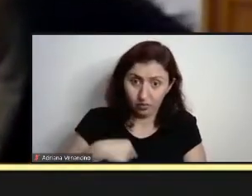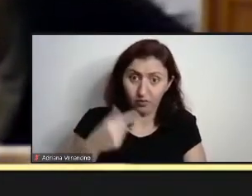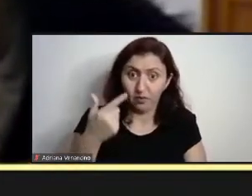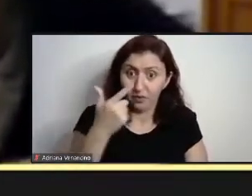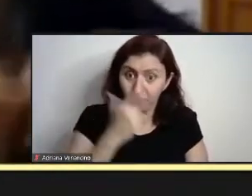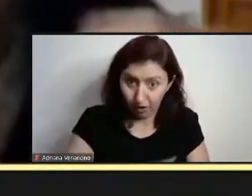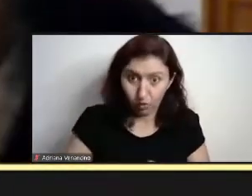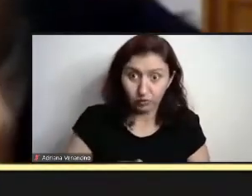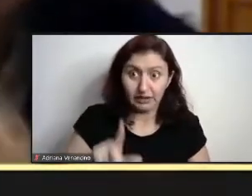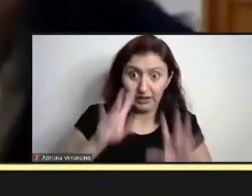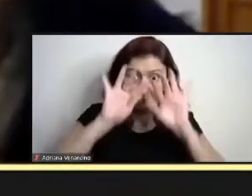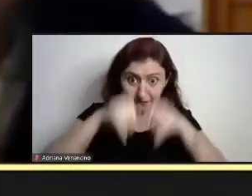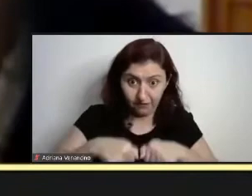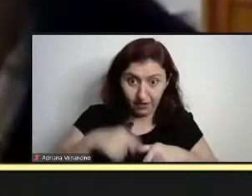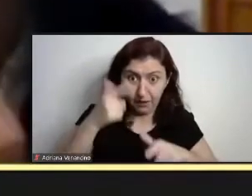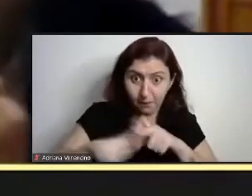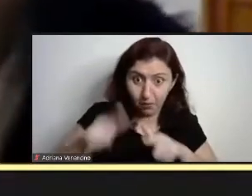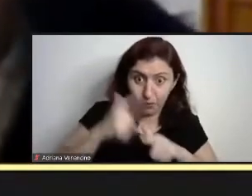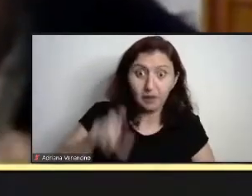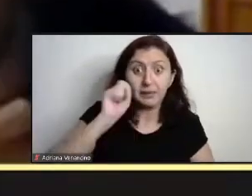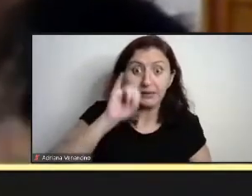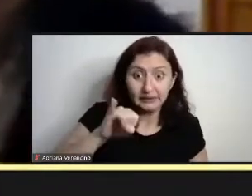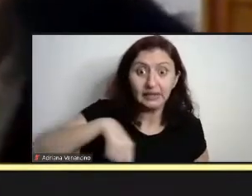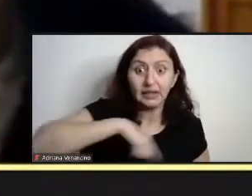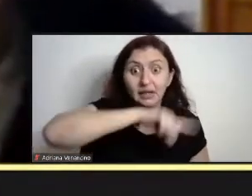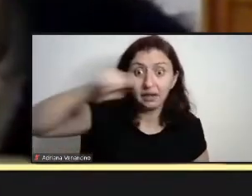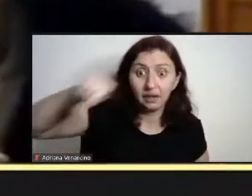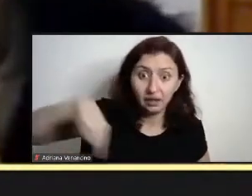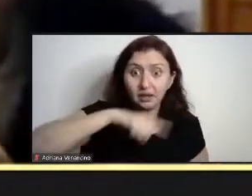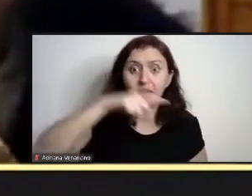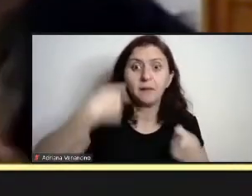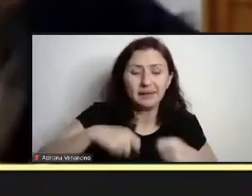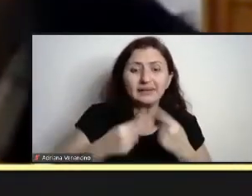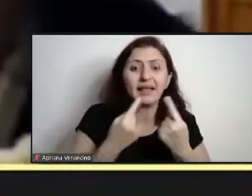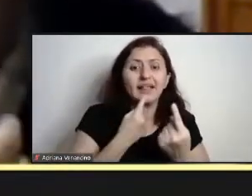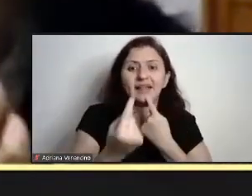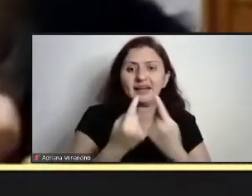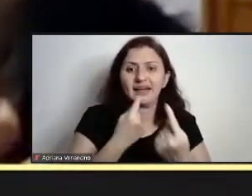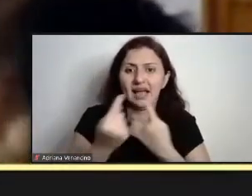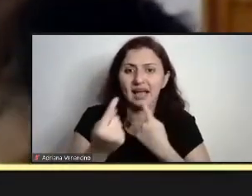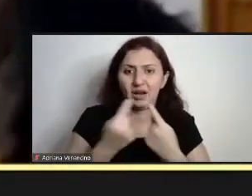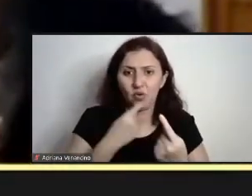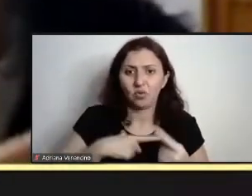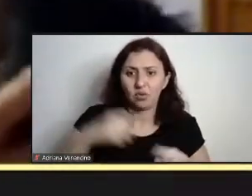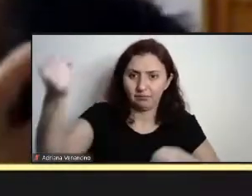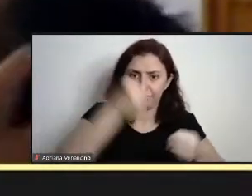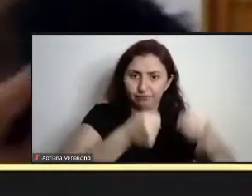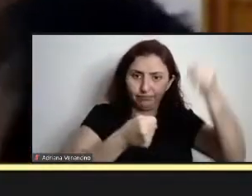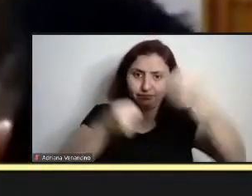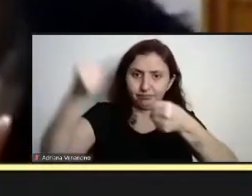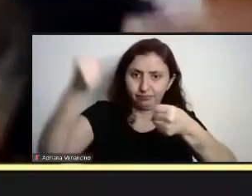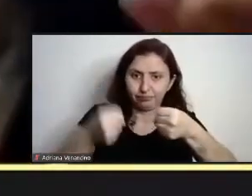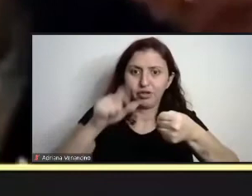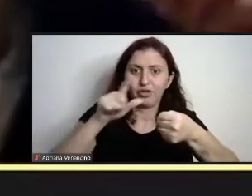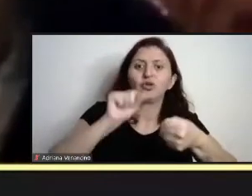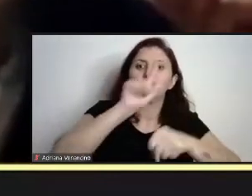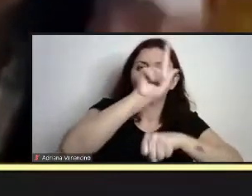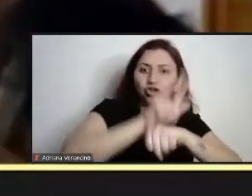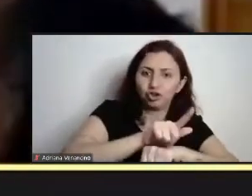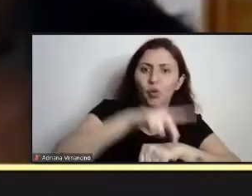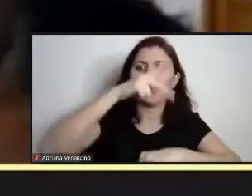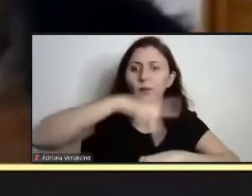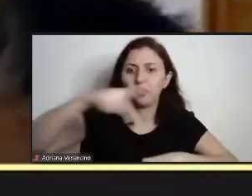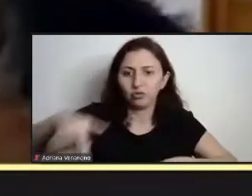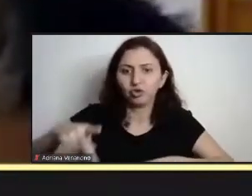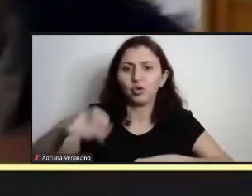da educação se a gente, de fato, fizer um diálogo que envolva o gestor, que envolva o aluno, que envolva o professor, que